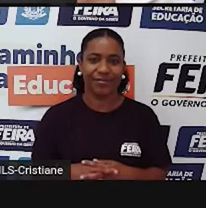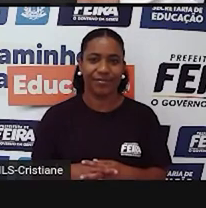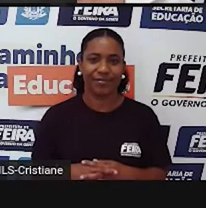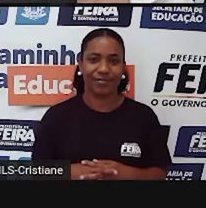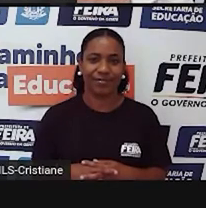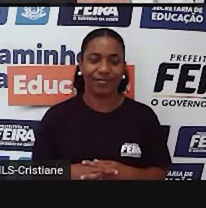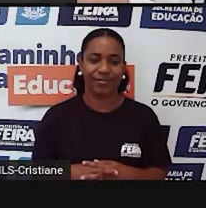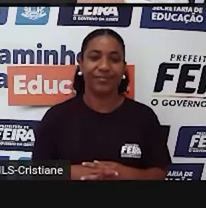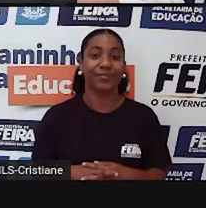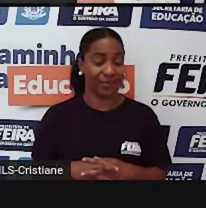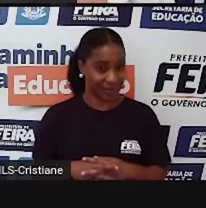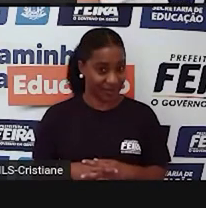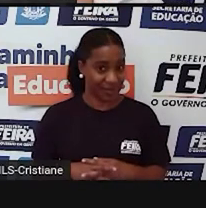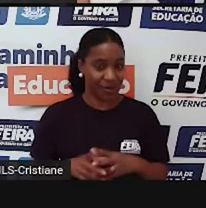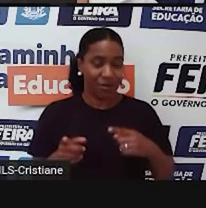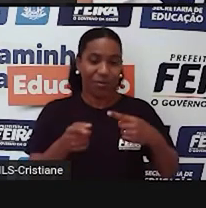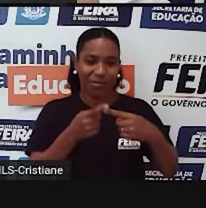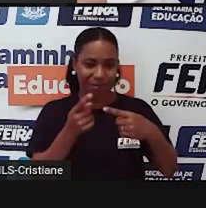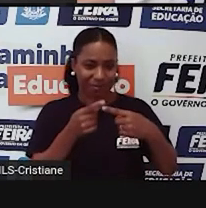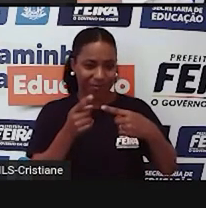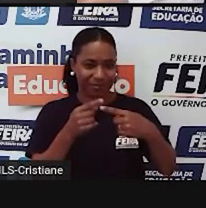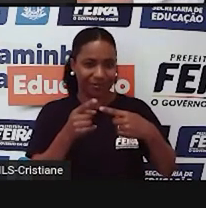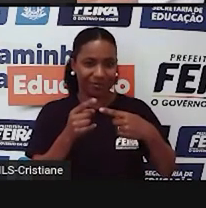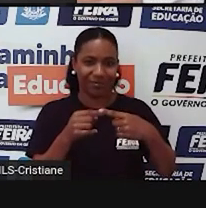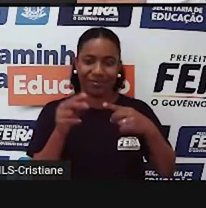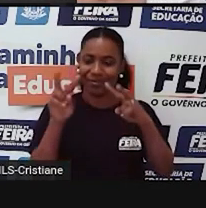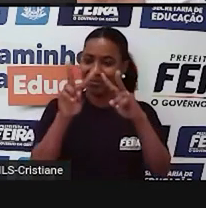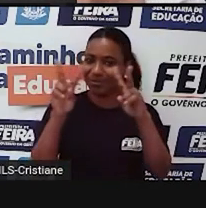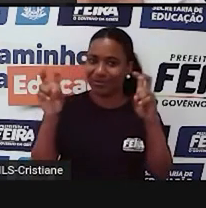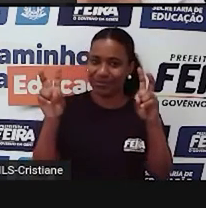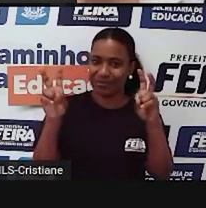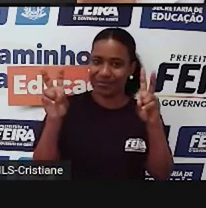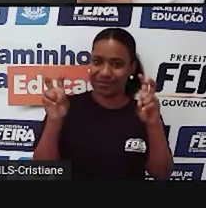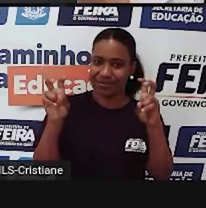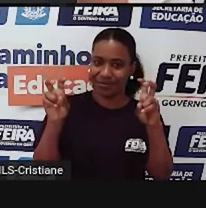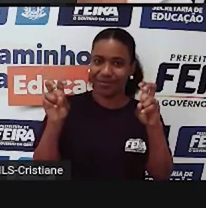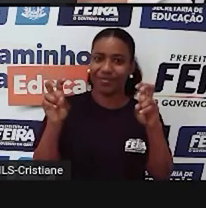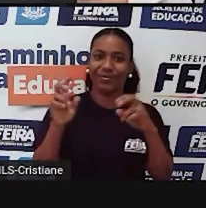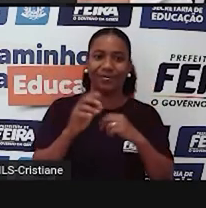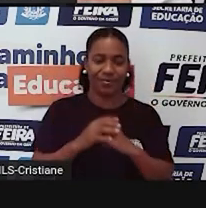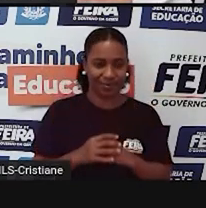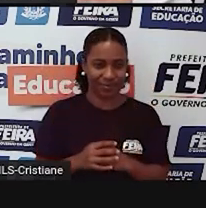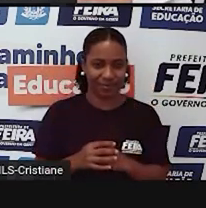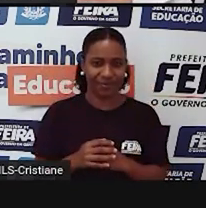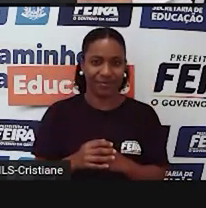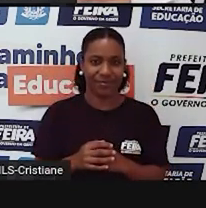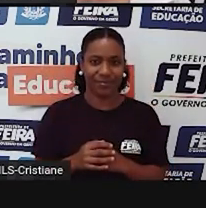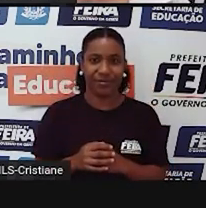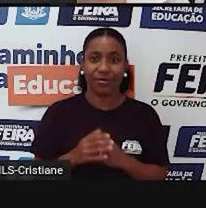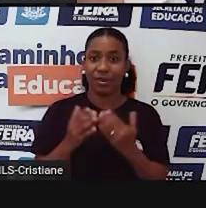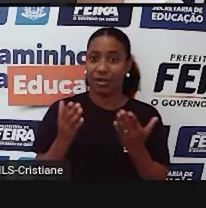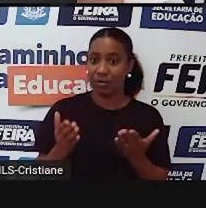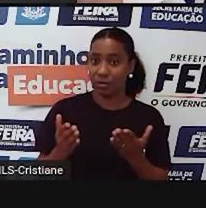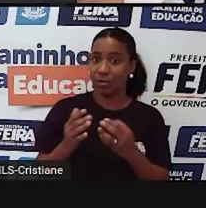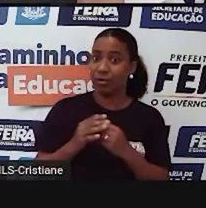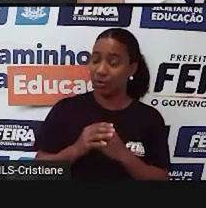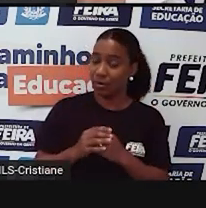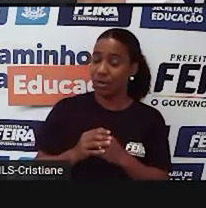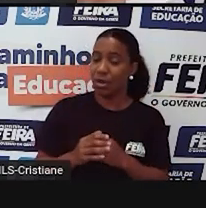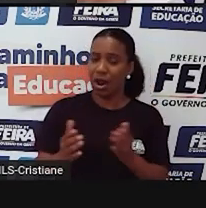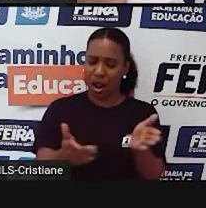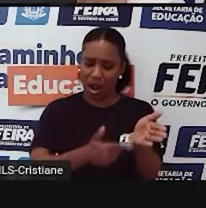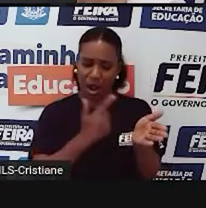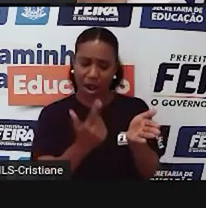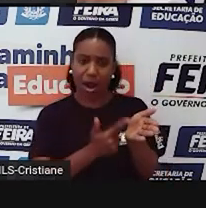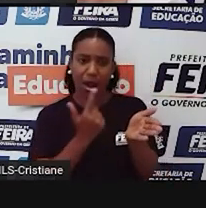So, primeiro provérbio. Se nós formos traduzir, ele diz, não julgue um livro pela